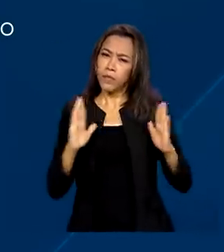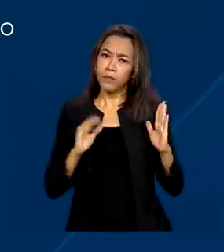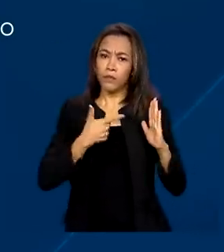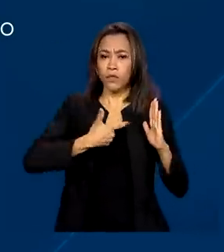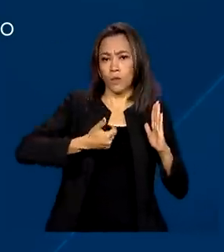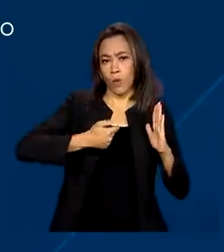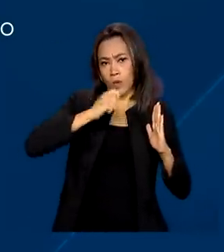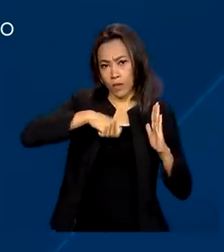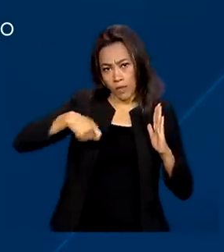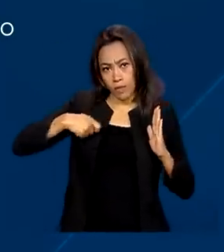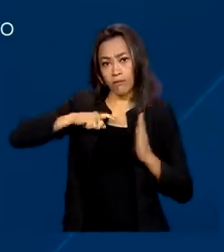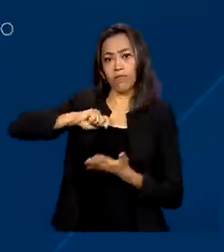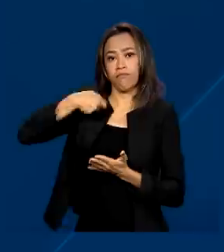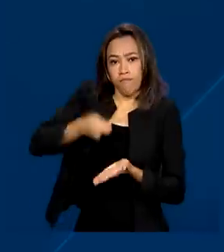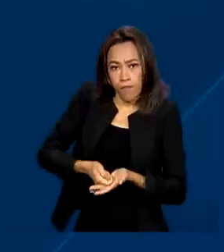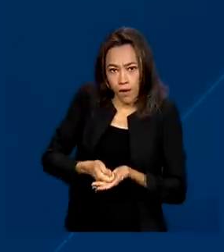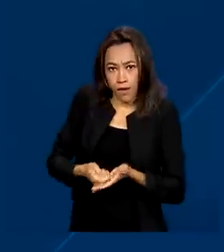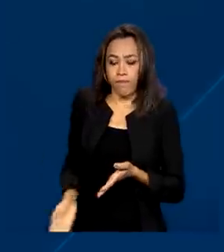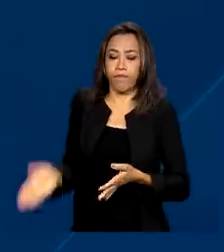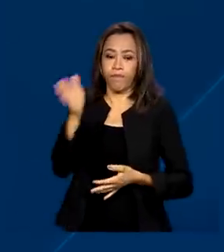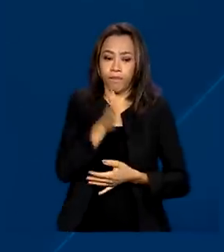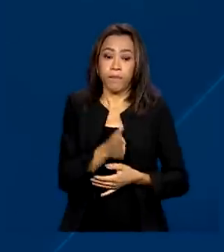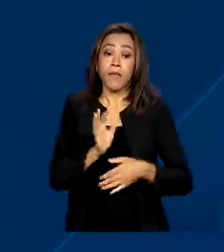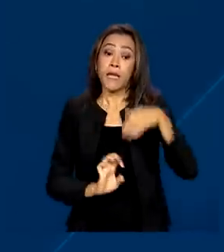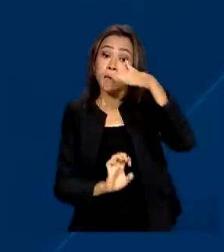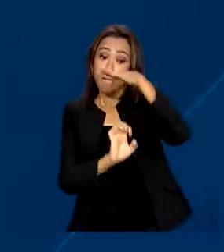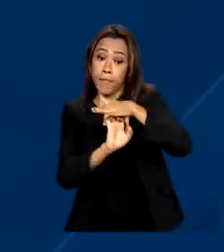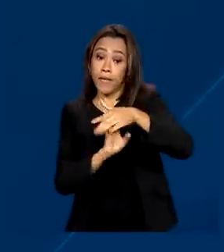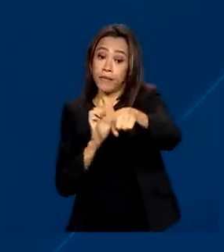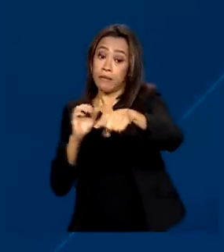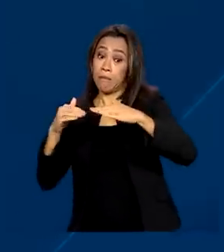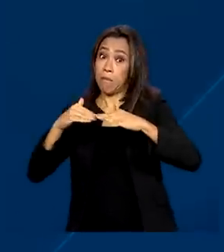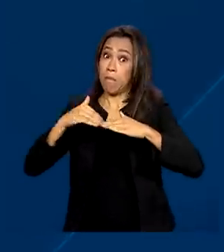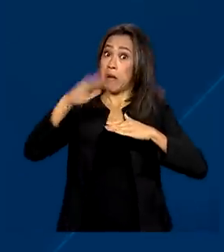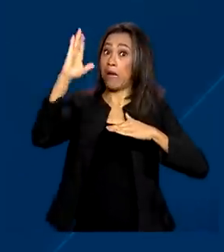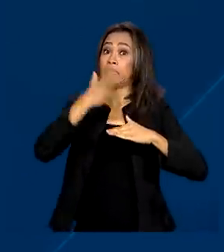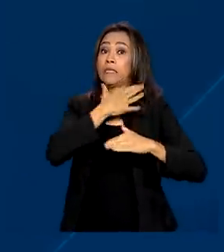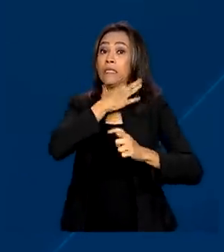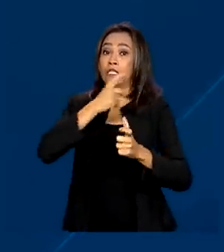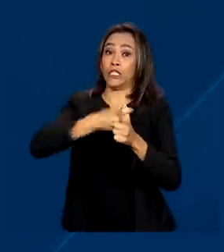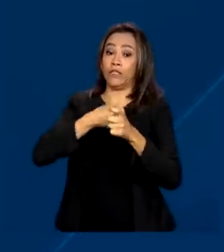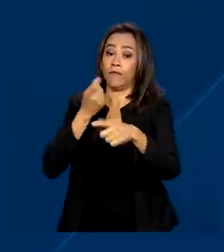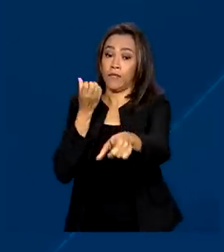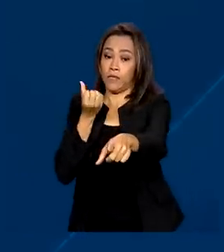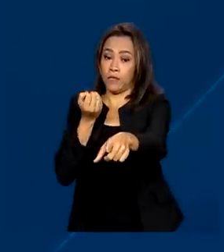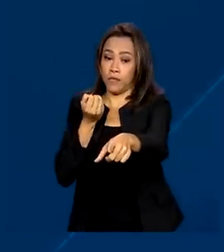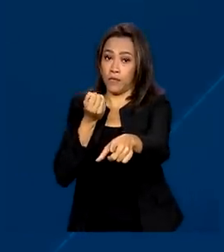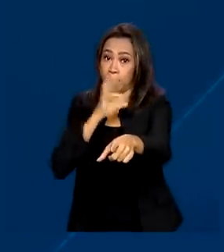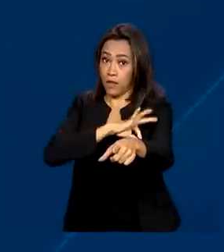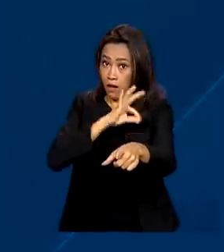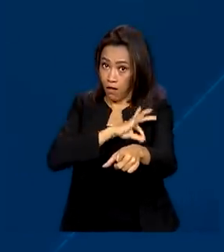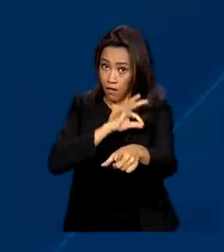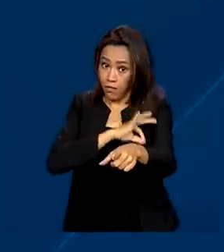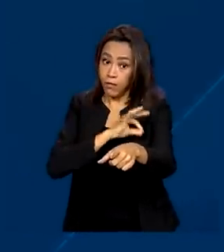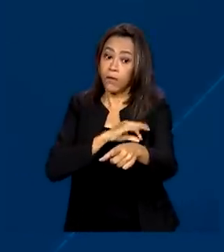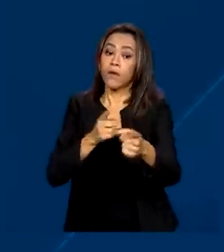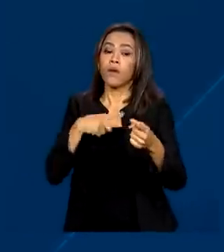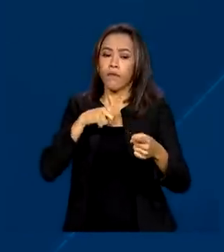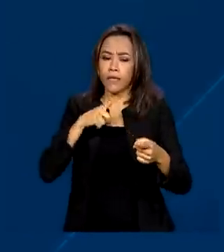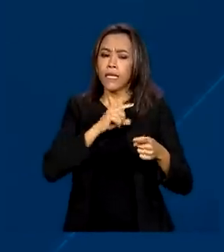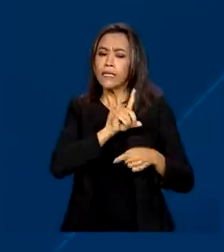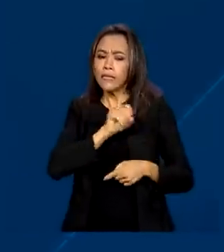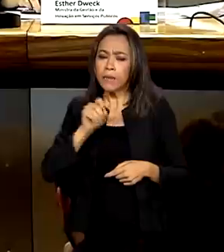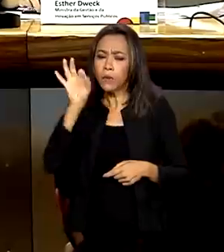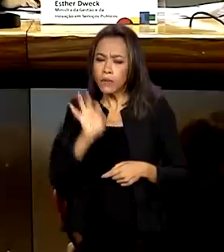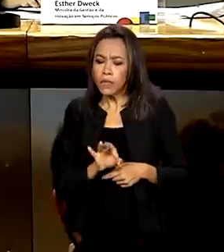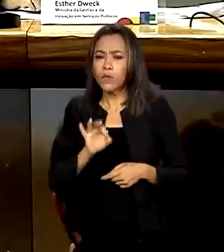12 meses para pagar. Para empresas que devem mais de 60 salários mínimos, haverá um desconto de 100% sobre multas